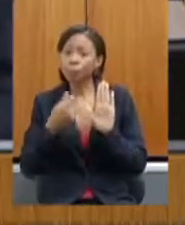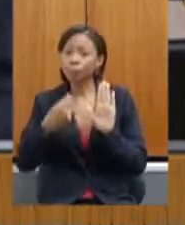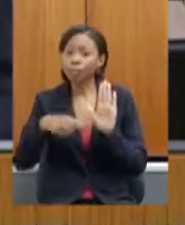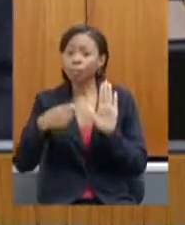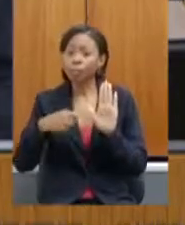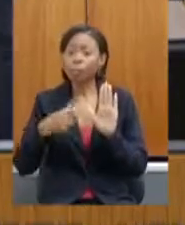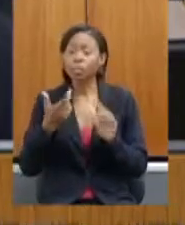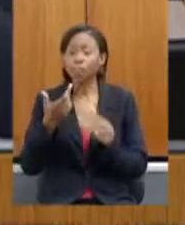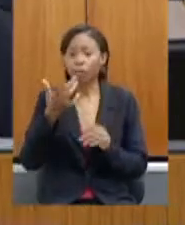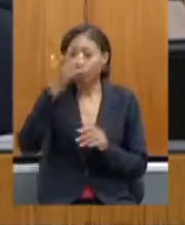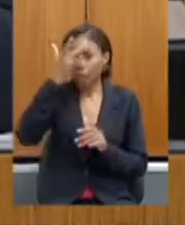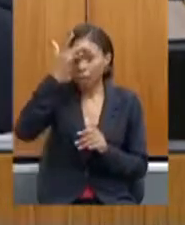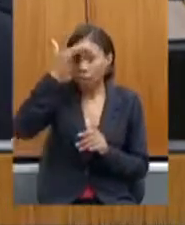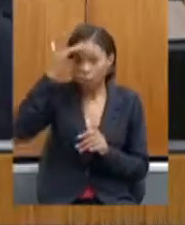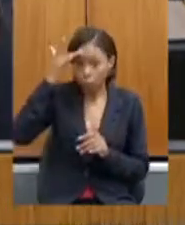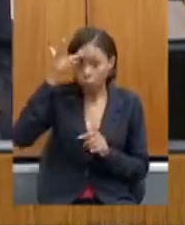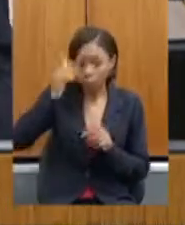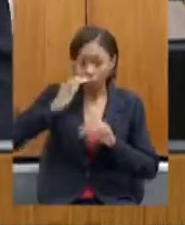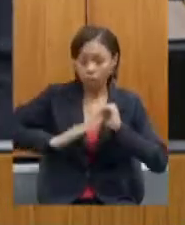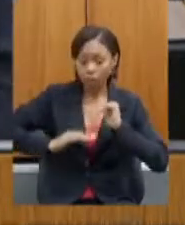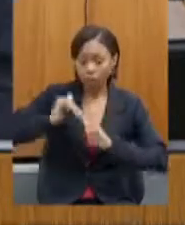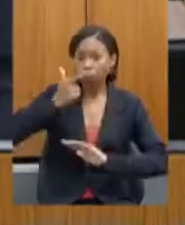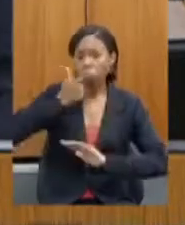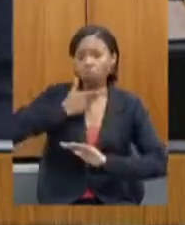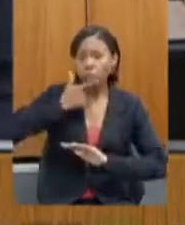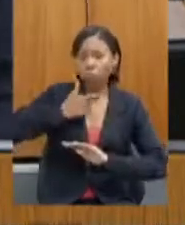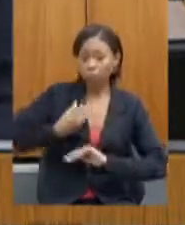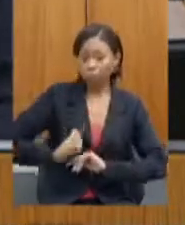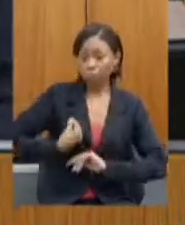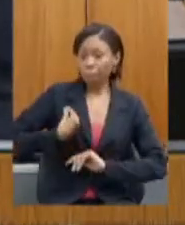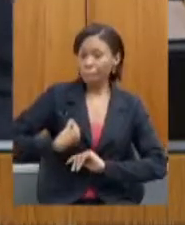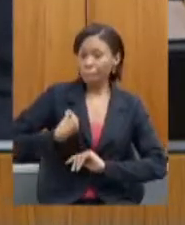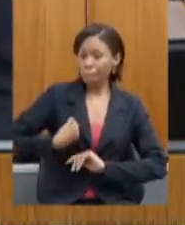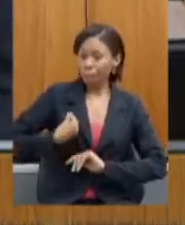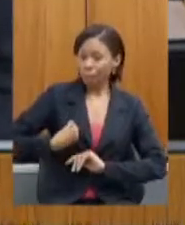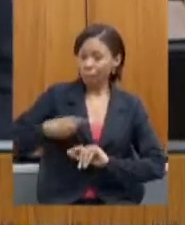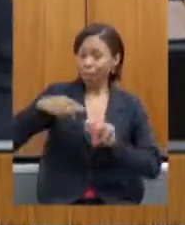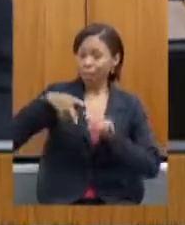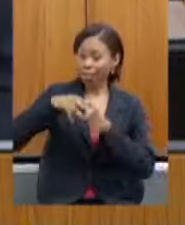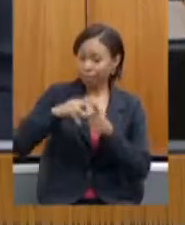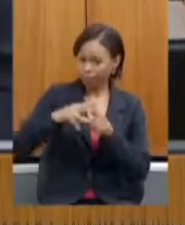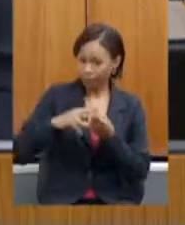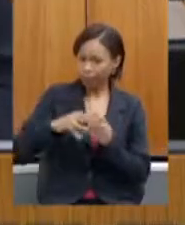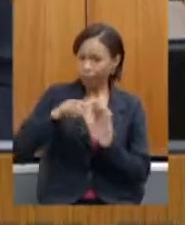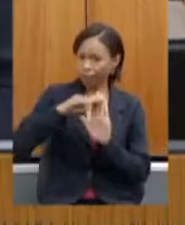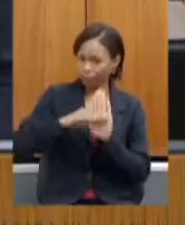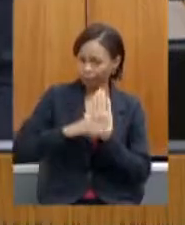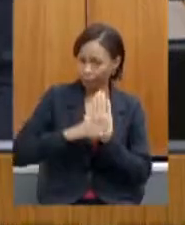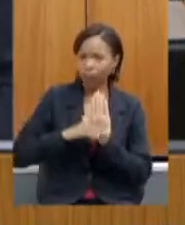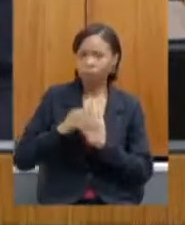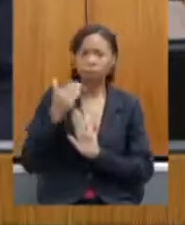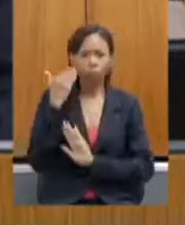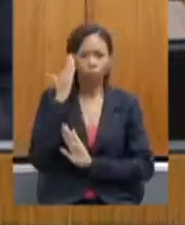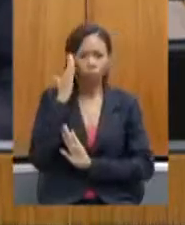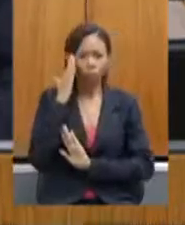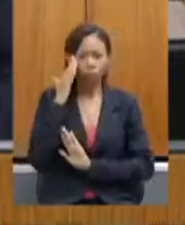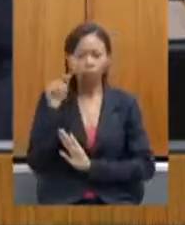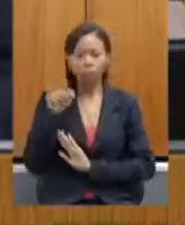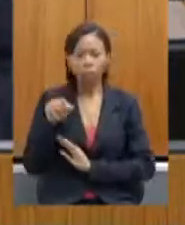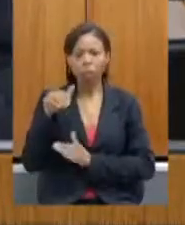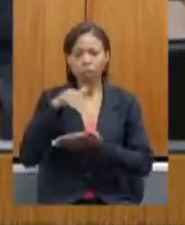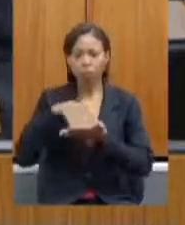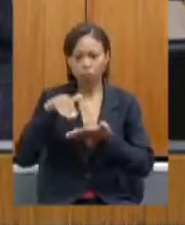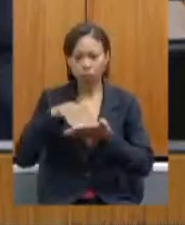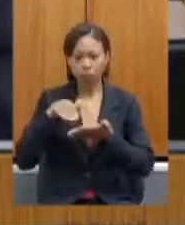produtores na confecção dessa regulamentação e eu sei que a secretaria já abriu